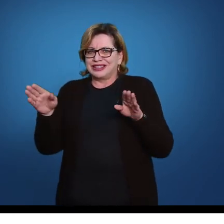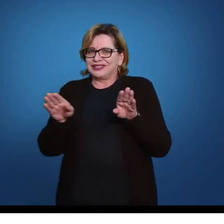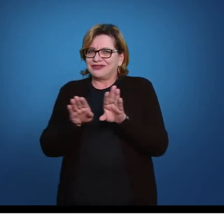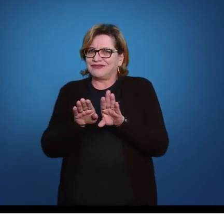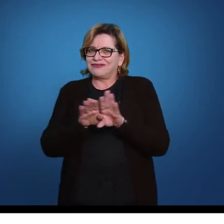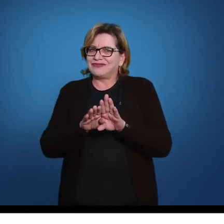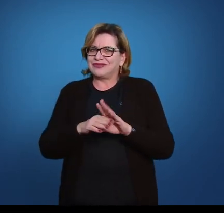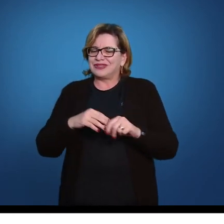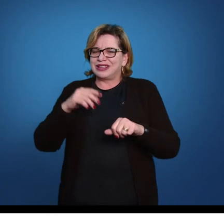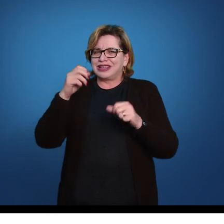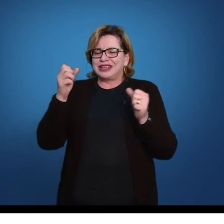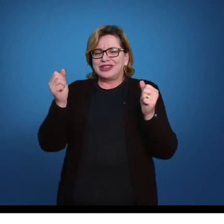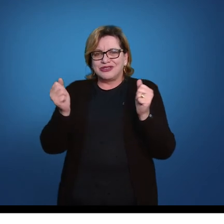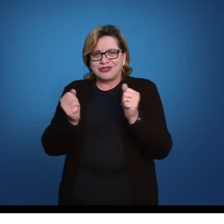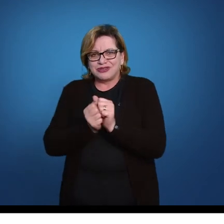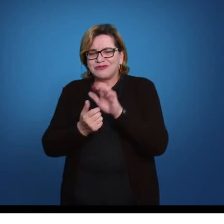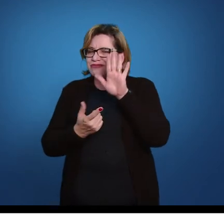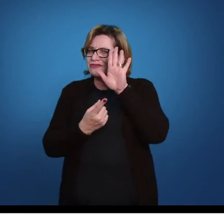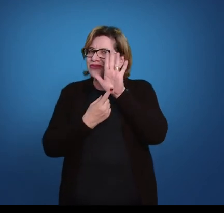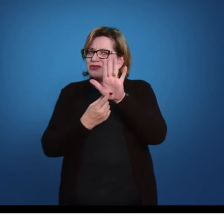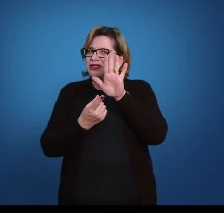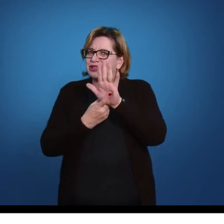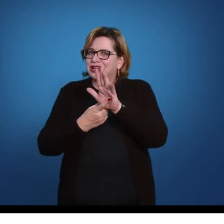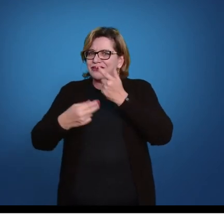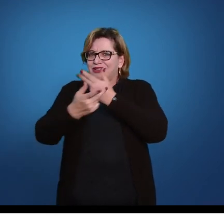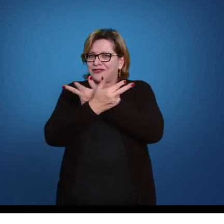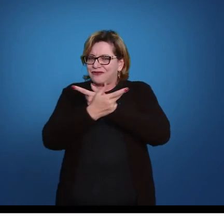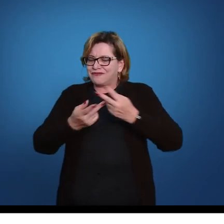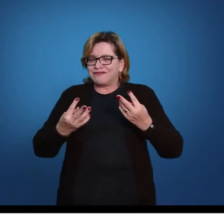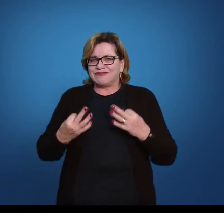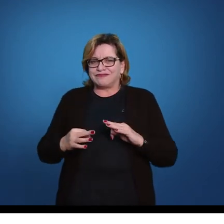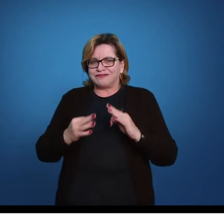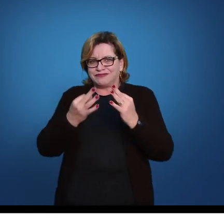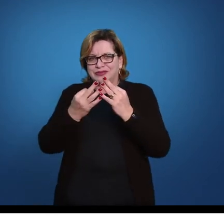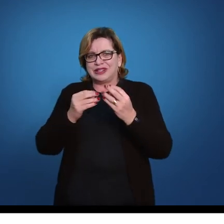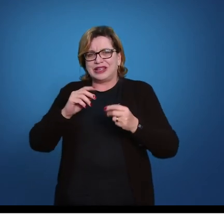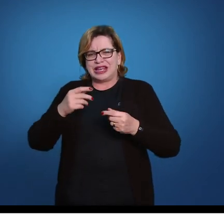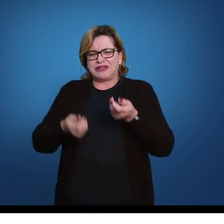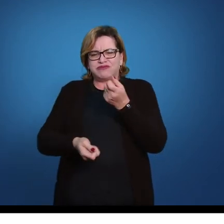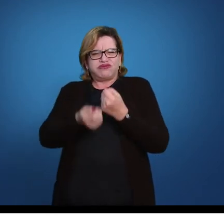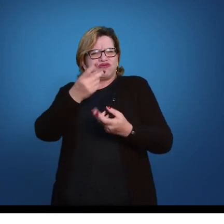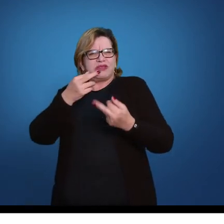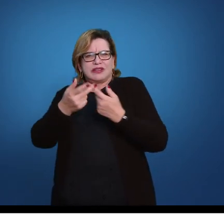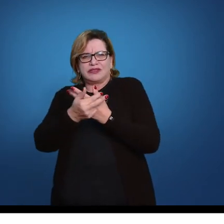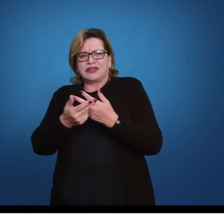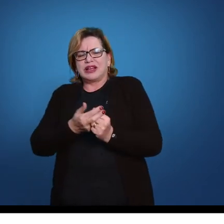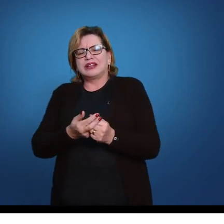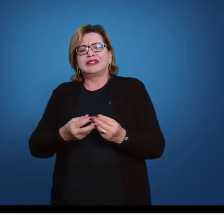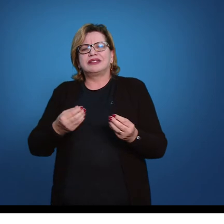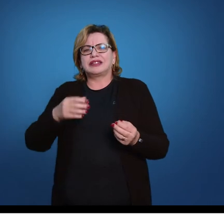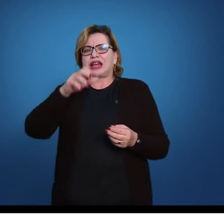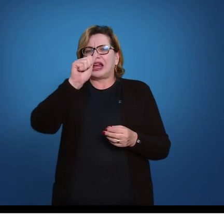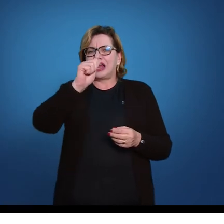e que, ao mesmo tempo, mostrava diversas técnicas, diversas acrobacias com